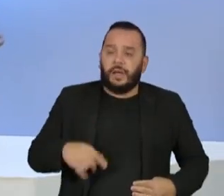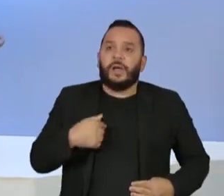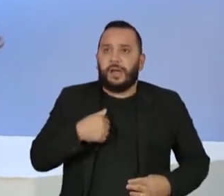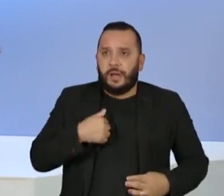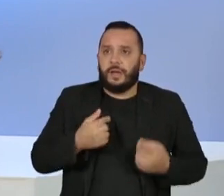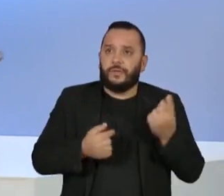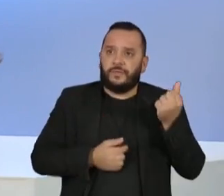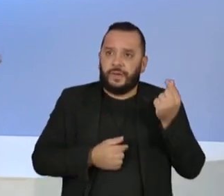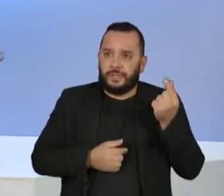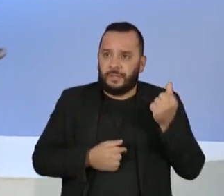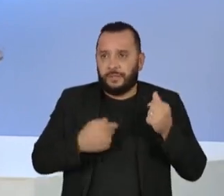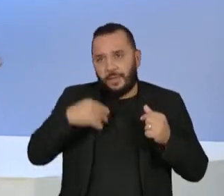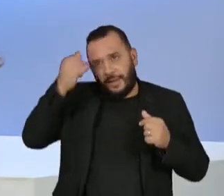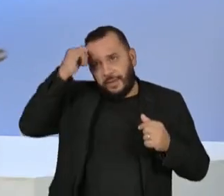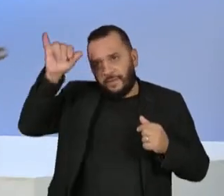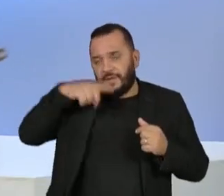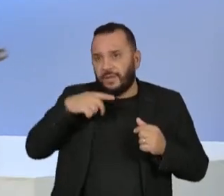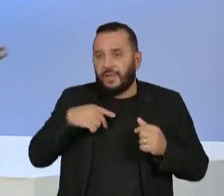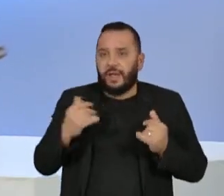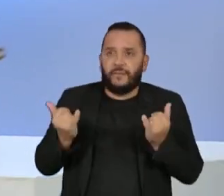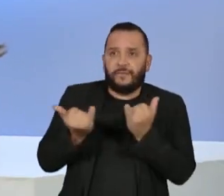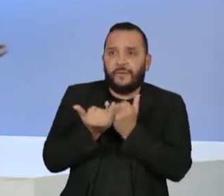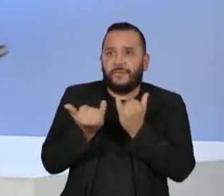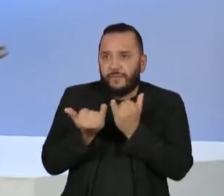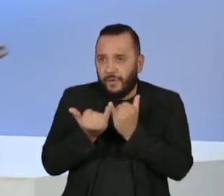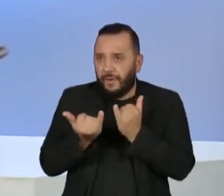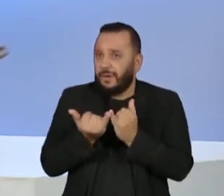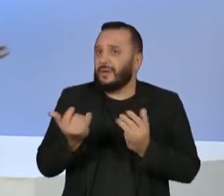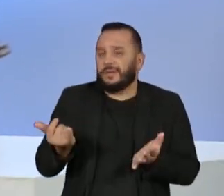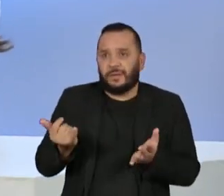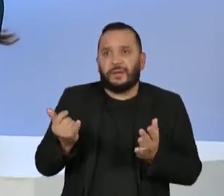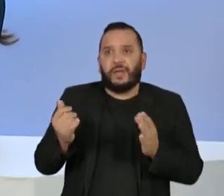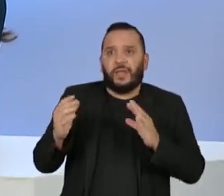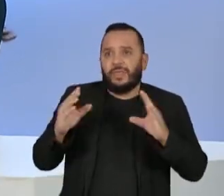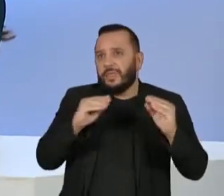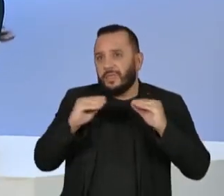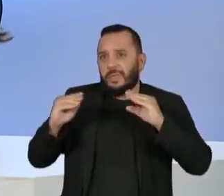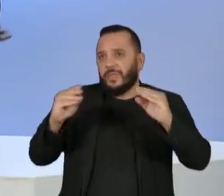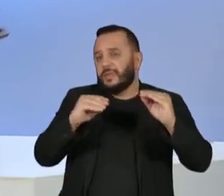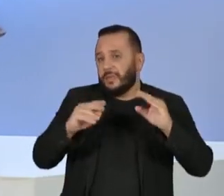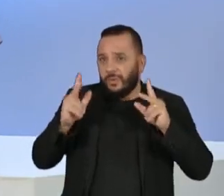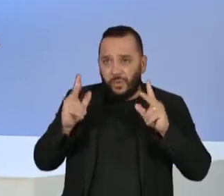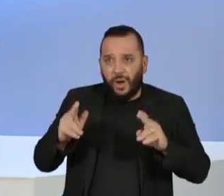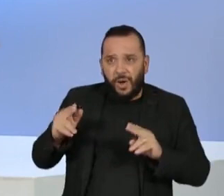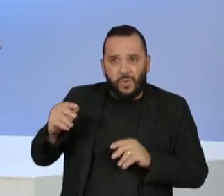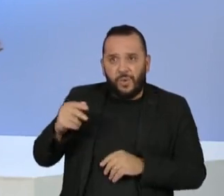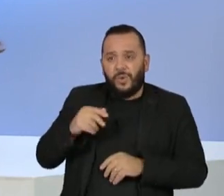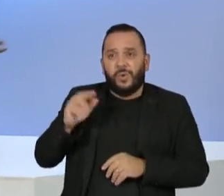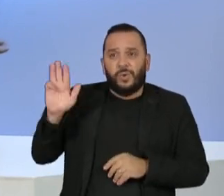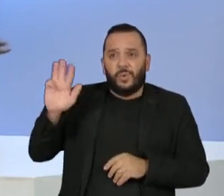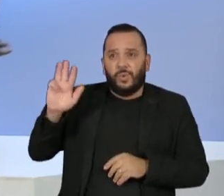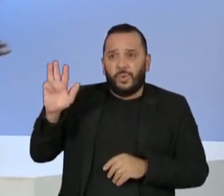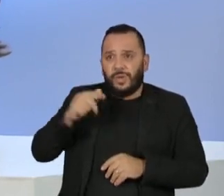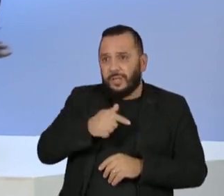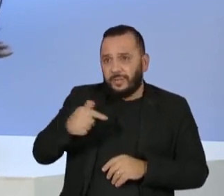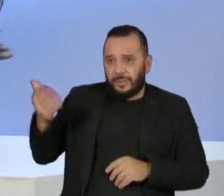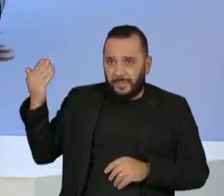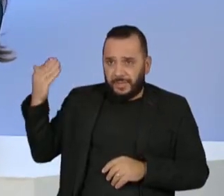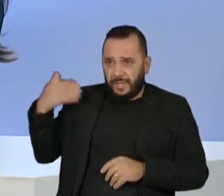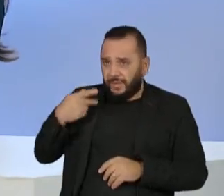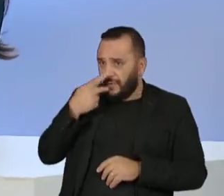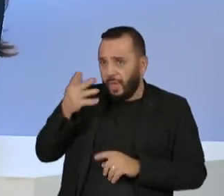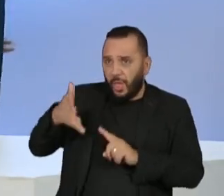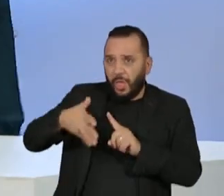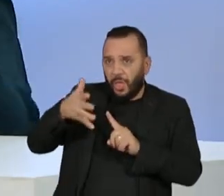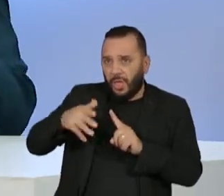ruídos, como a gente viu na semana passada, depois do discurso do presidente eleito. E o senhor também mencionou a defesa, aproveito para fazer